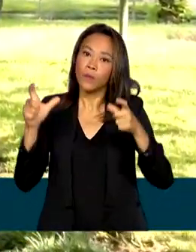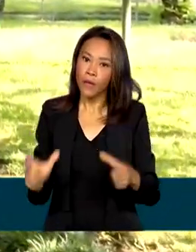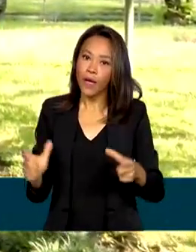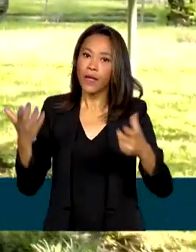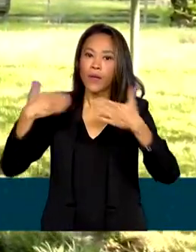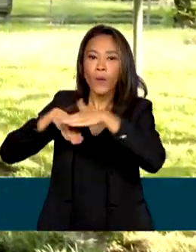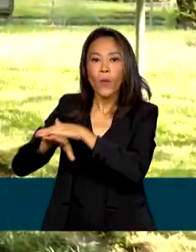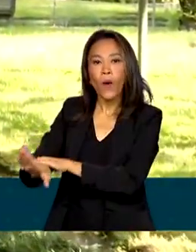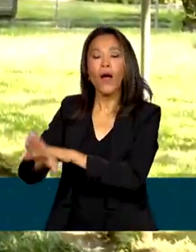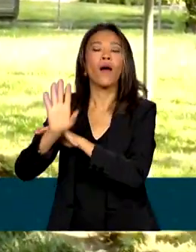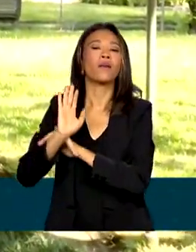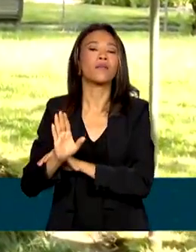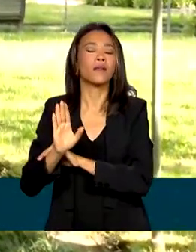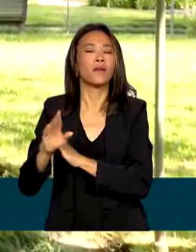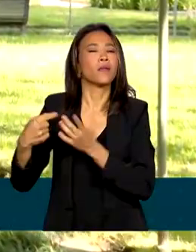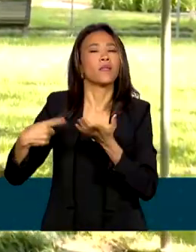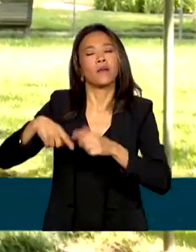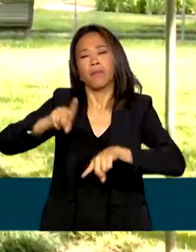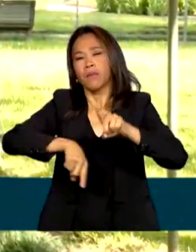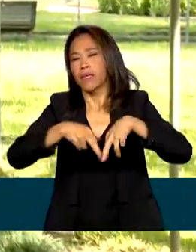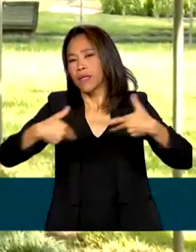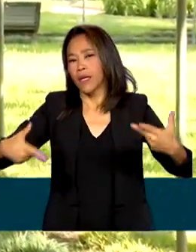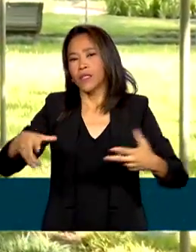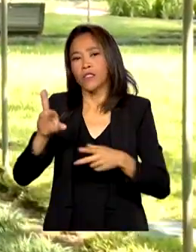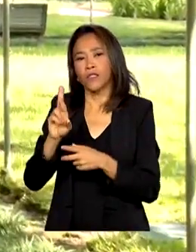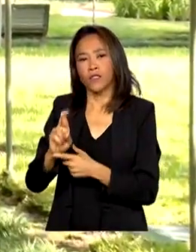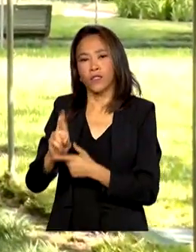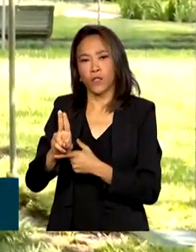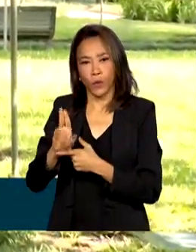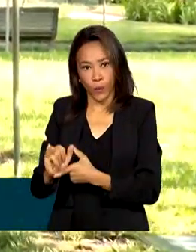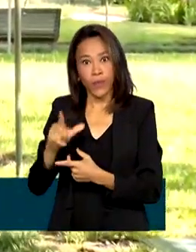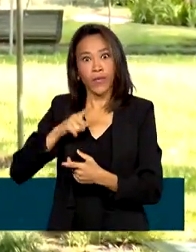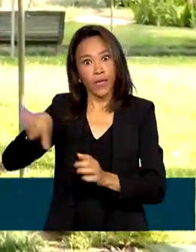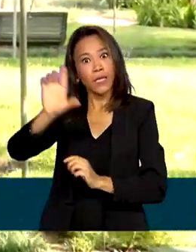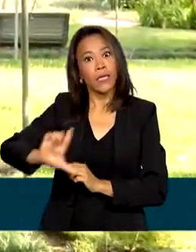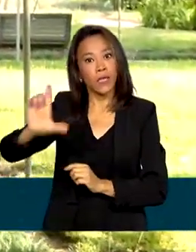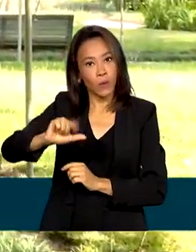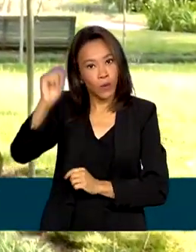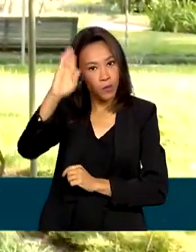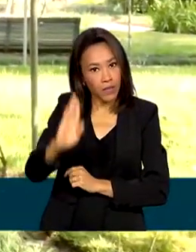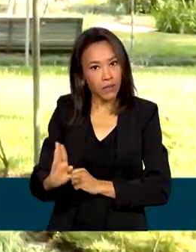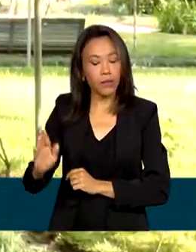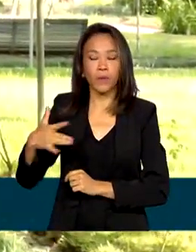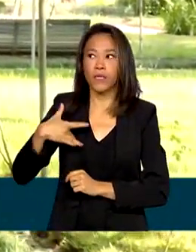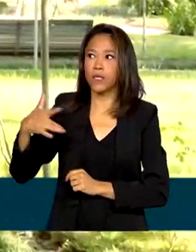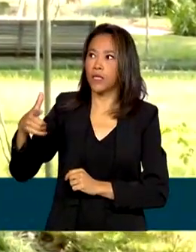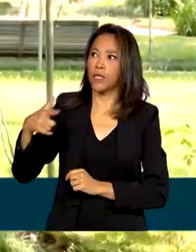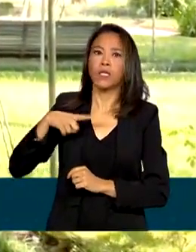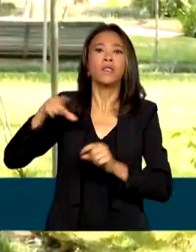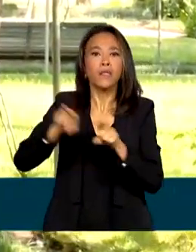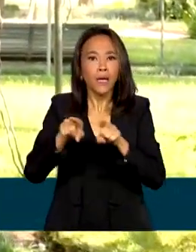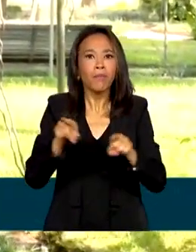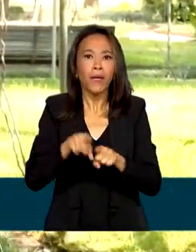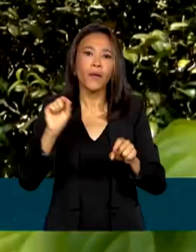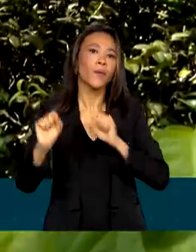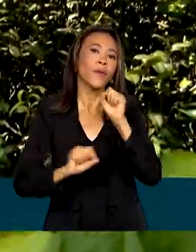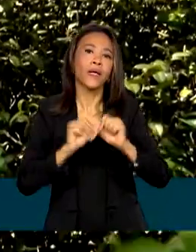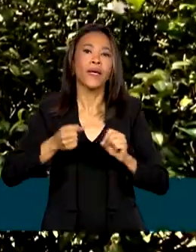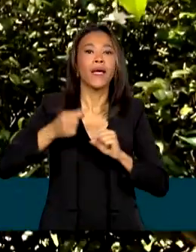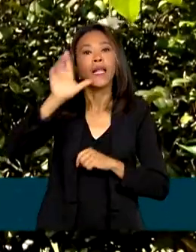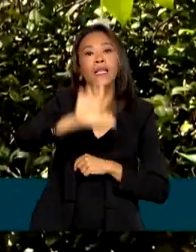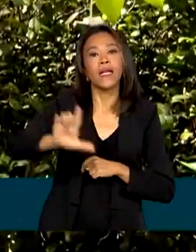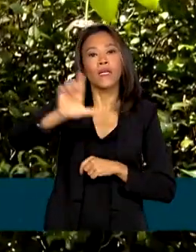Barbosa, possui um extenso arquivo de literatura brasileira e uma das maiores coleções de cordel da América Latina.